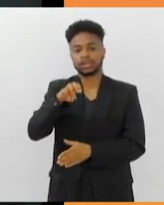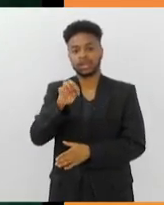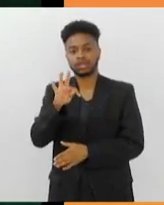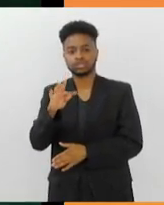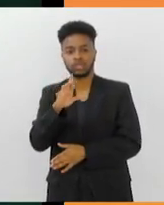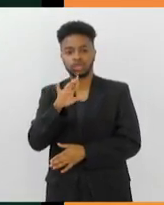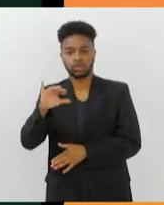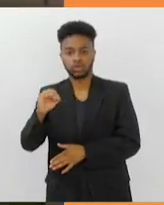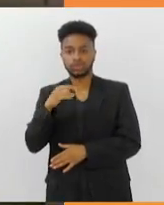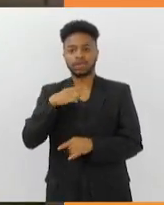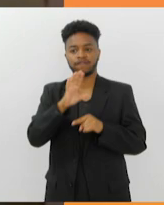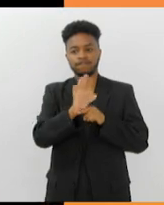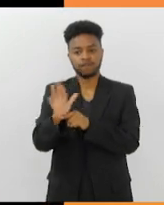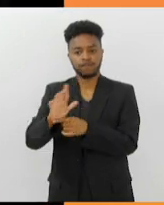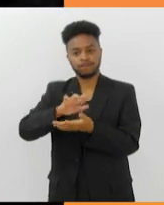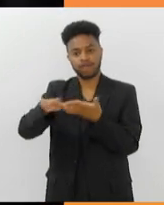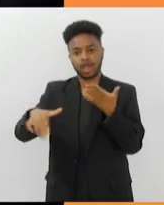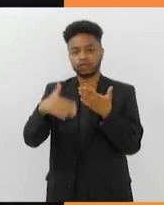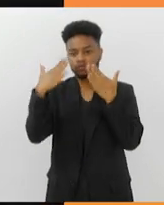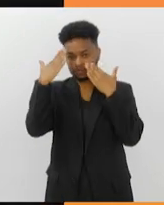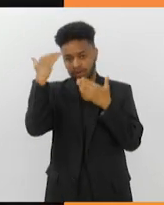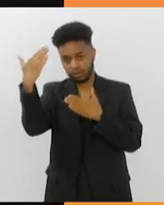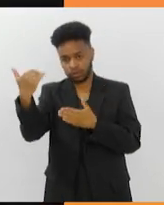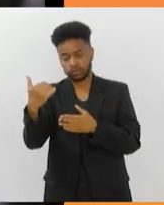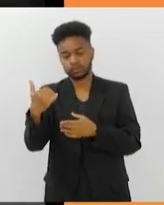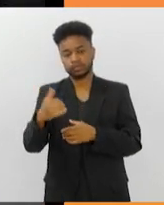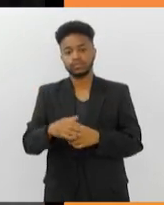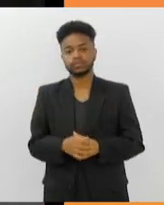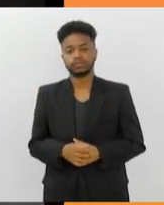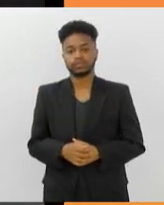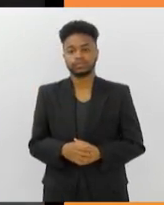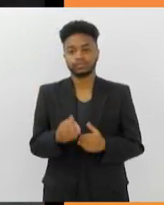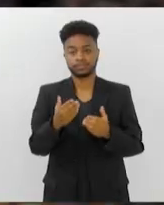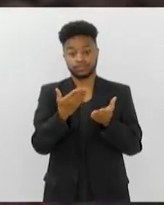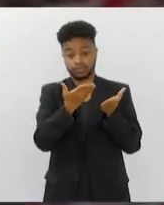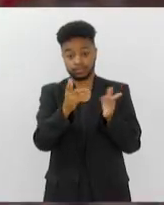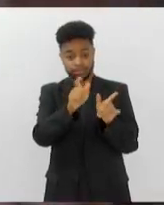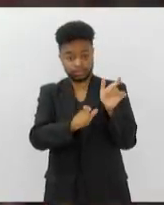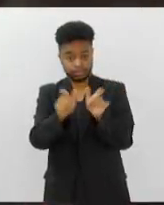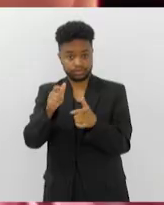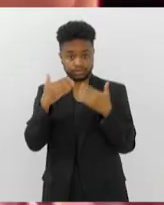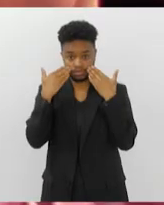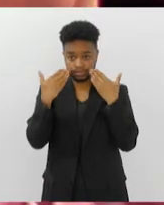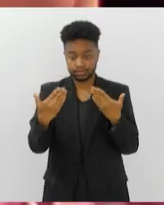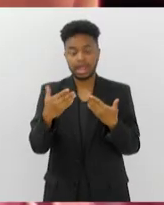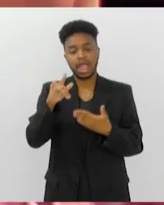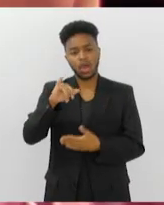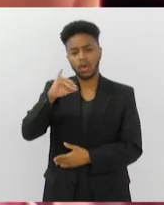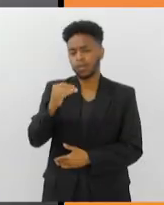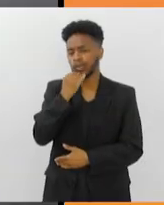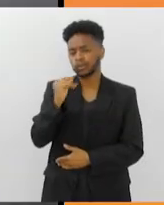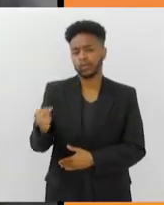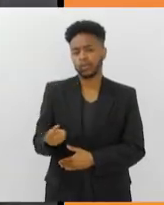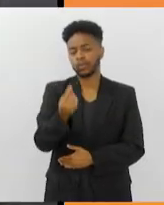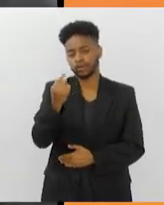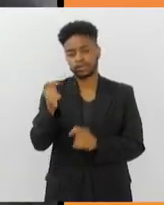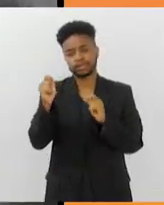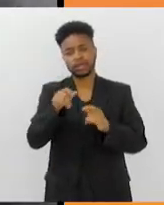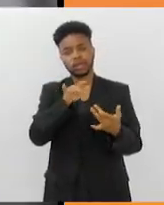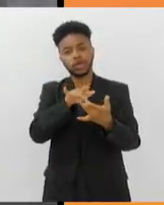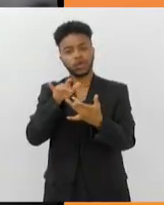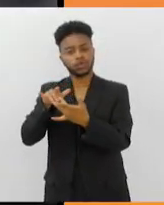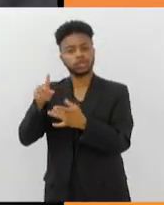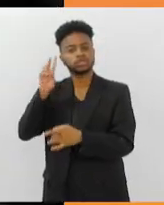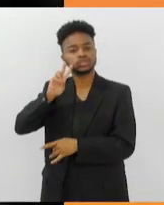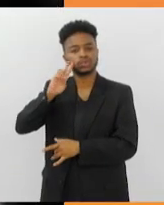atrizes de Hollywood, como Marilyn Monroe, Greta Garbo, Bette Davis e Ava Gartner. É uma oportunidade única de entrar em contato